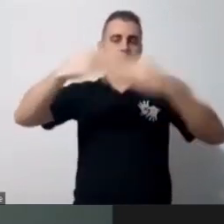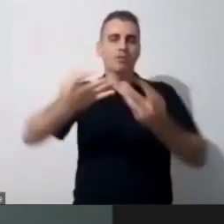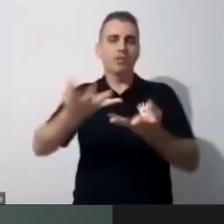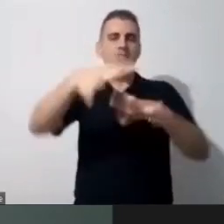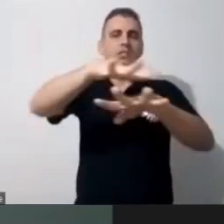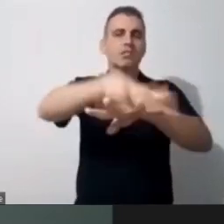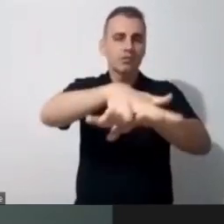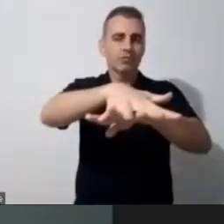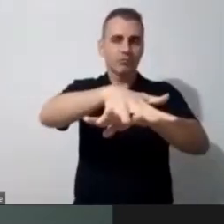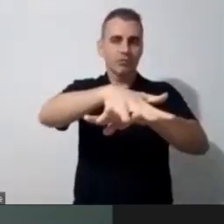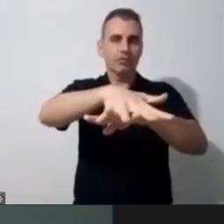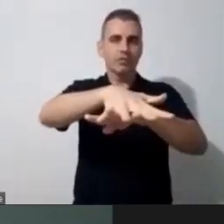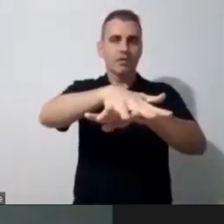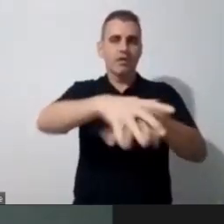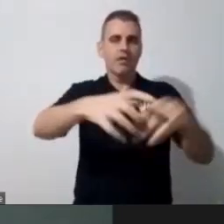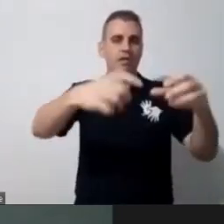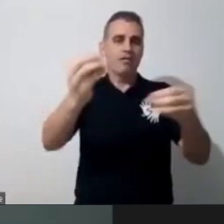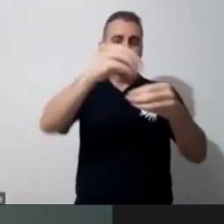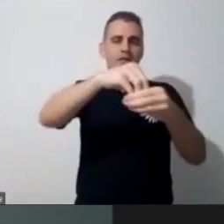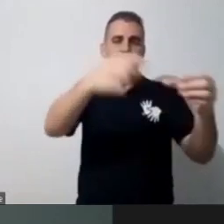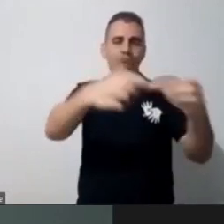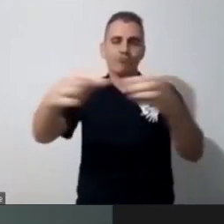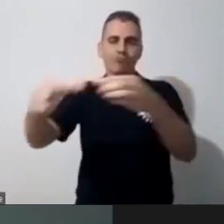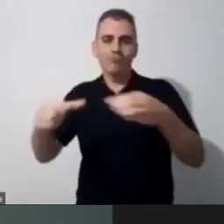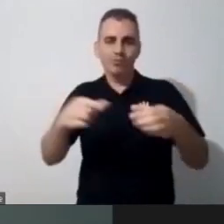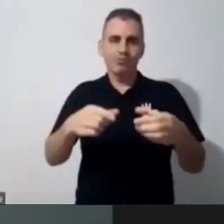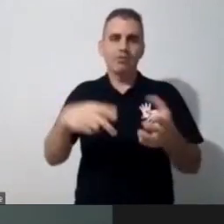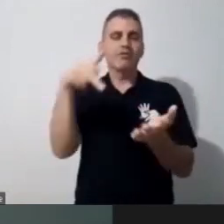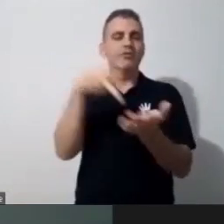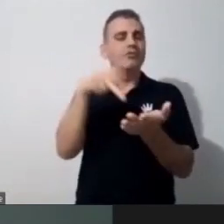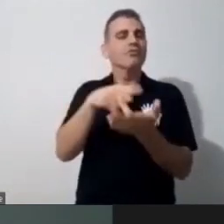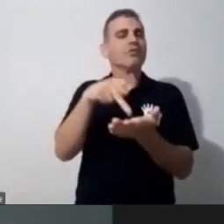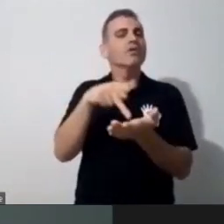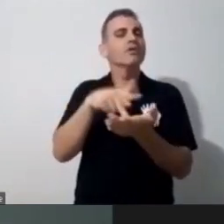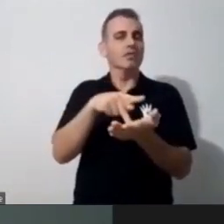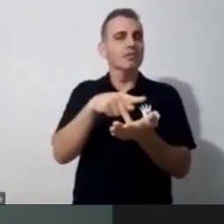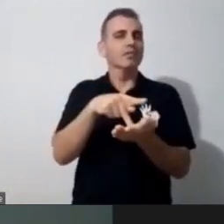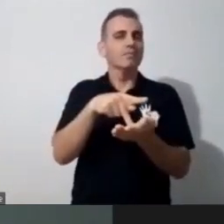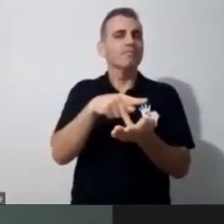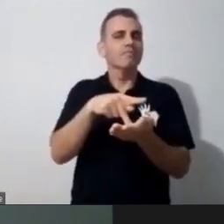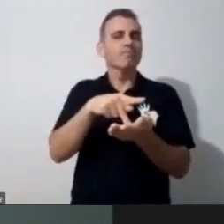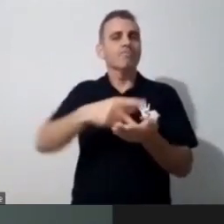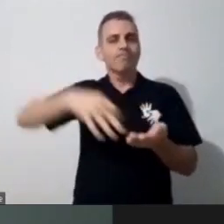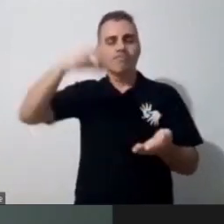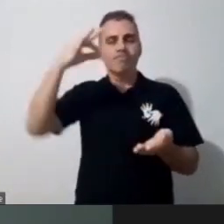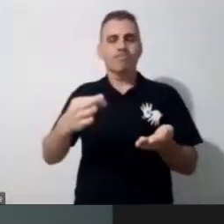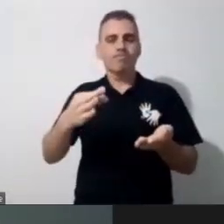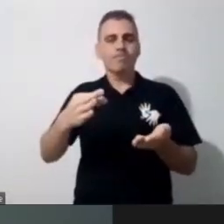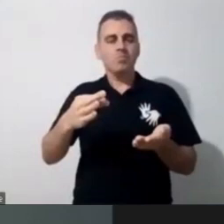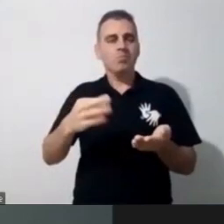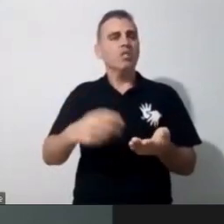um espaço realmente justo e verdadeiro, acho que é isso, assim, eu continuo provocando aos